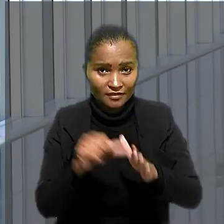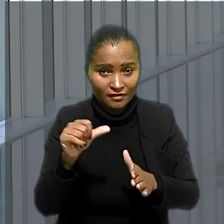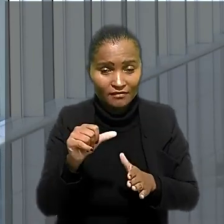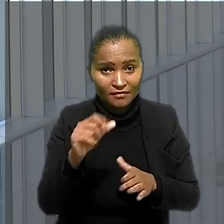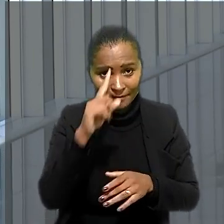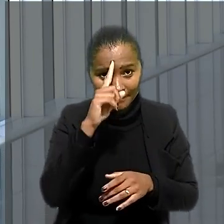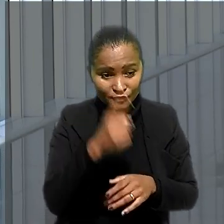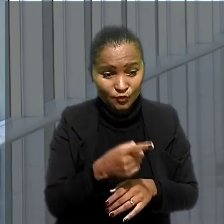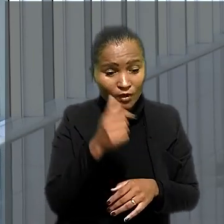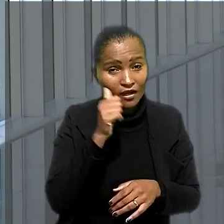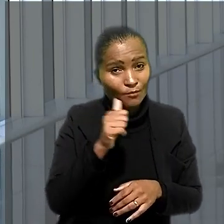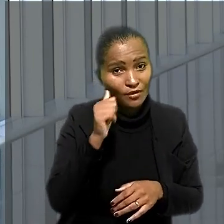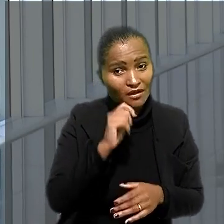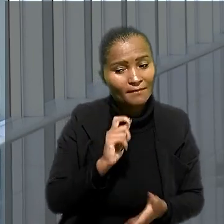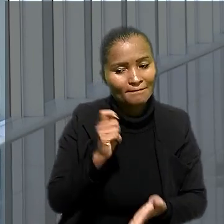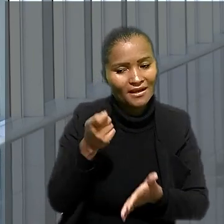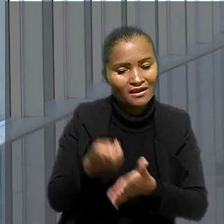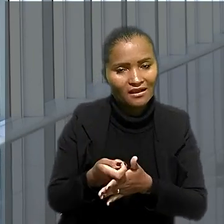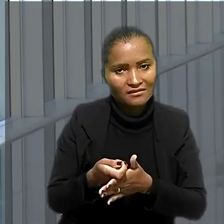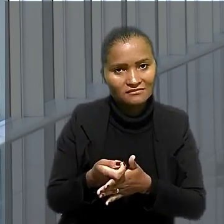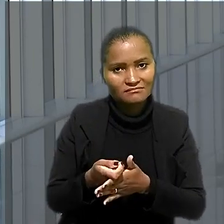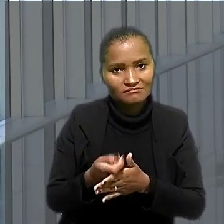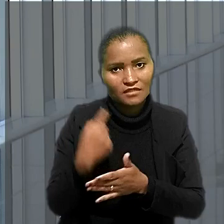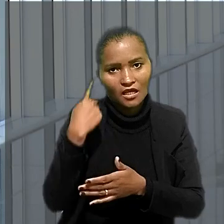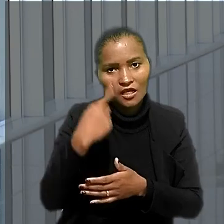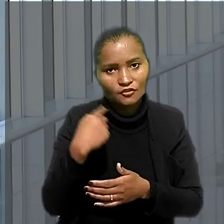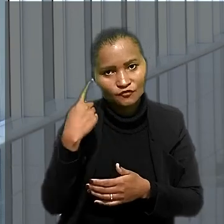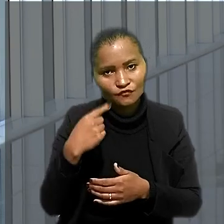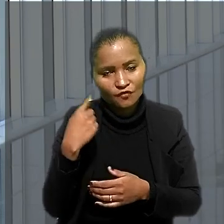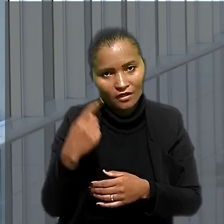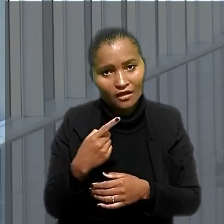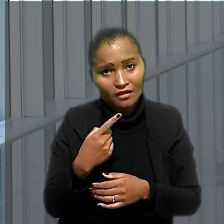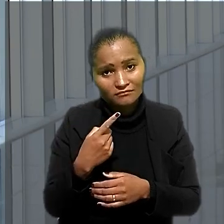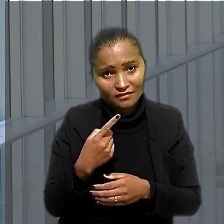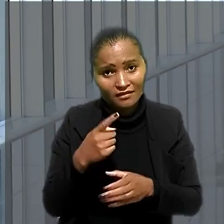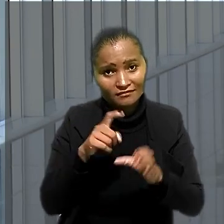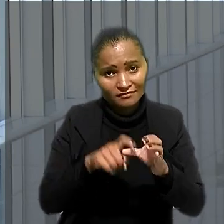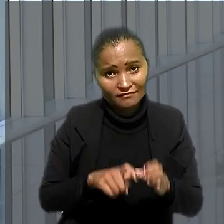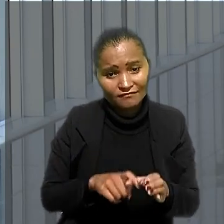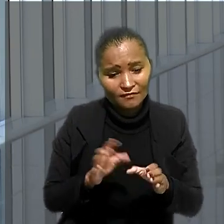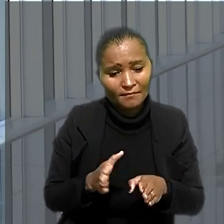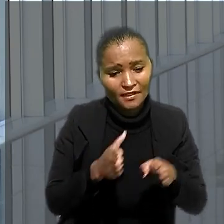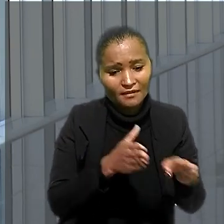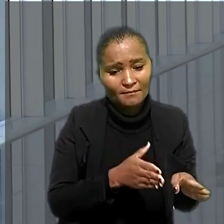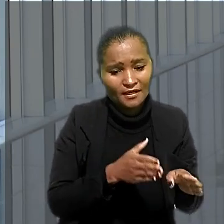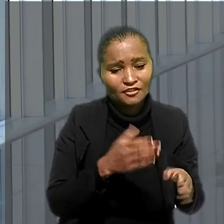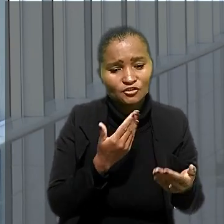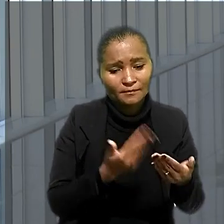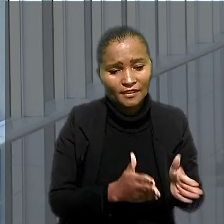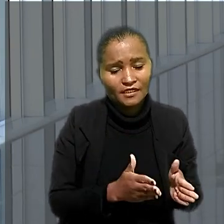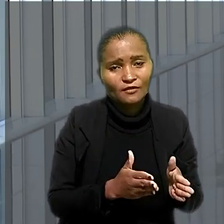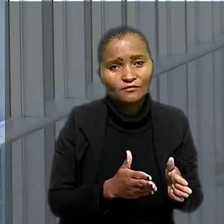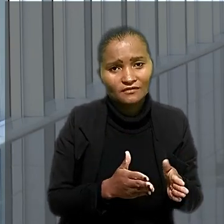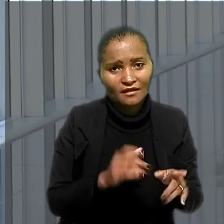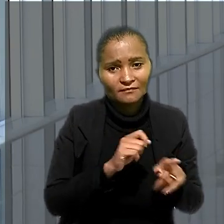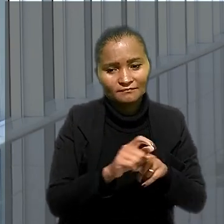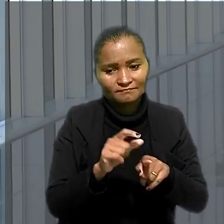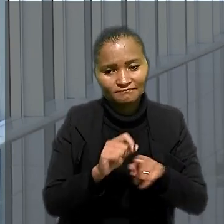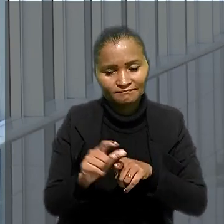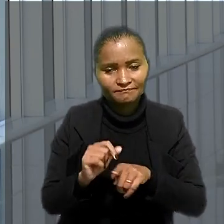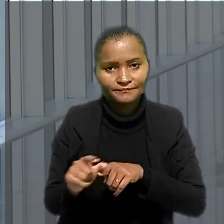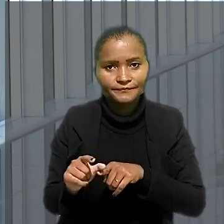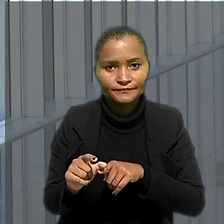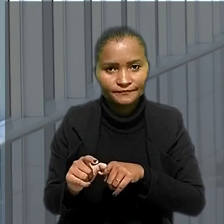autora da ação pagasse os honorários sucubenciais, que são aqueles devidos pela parte perdedora em relação às parcelas negadas na